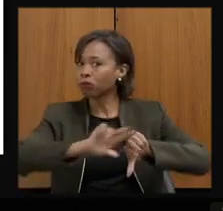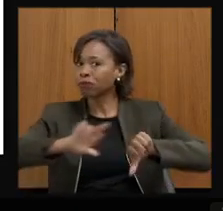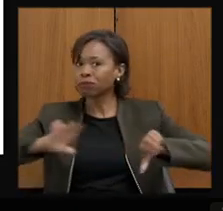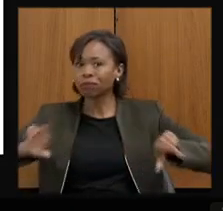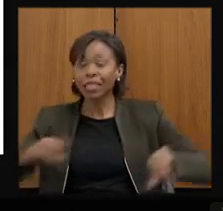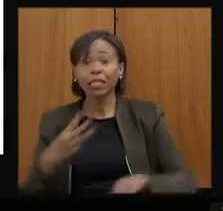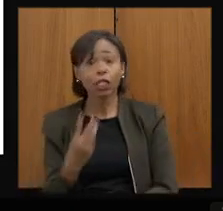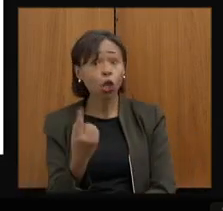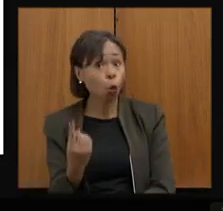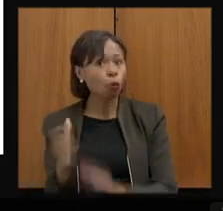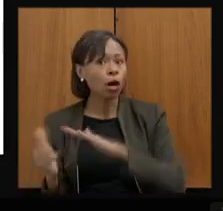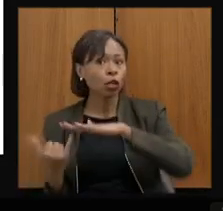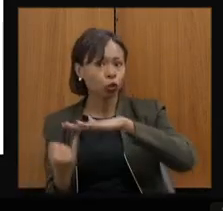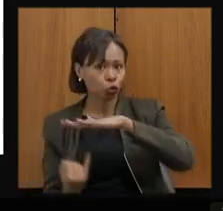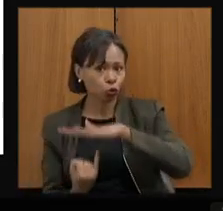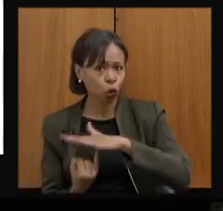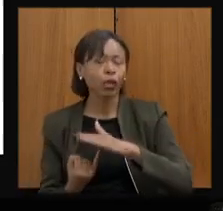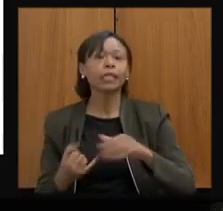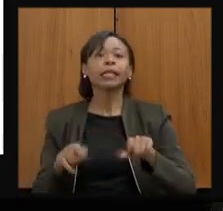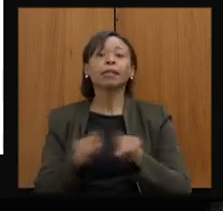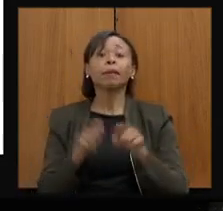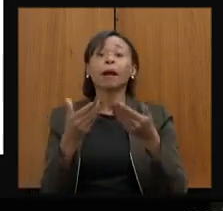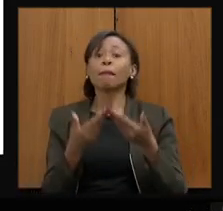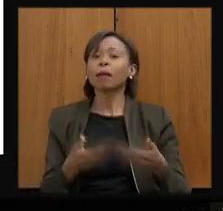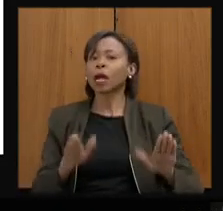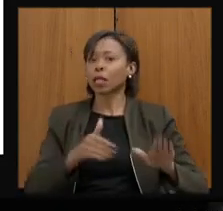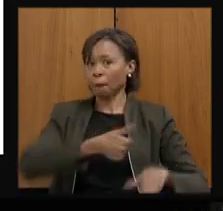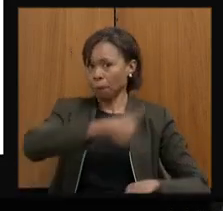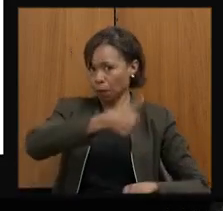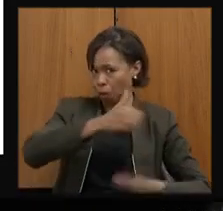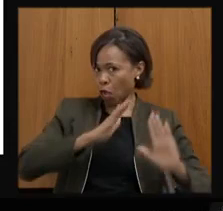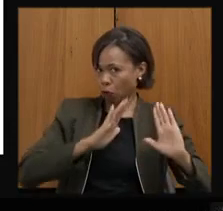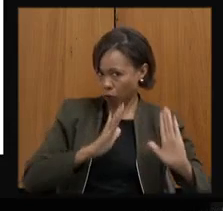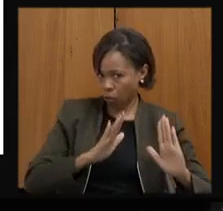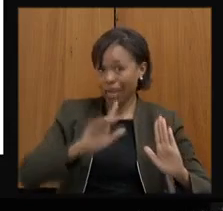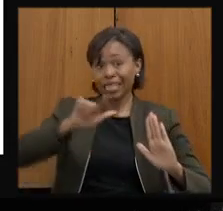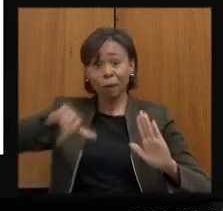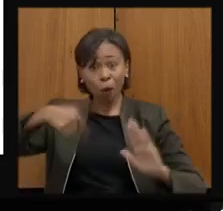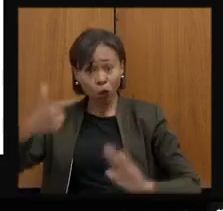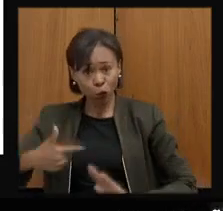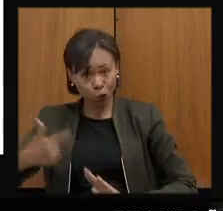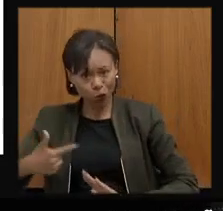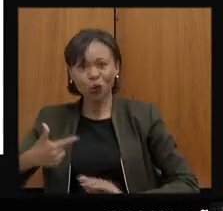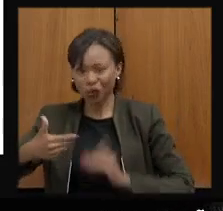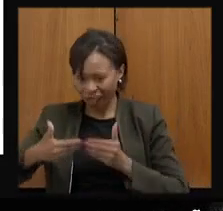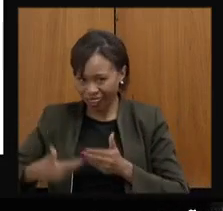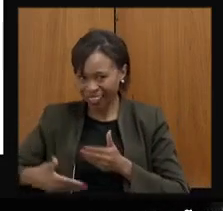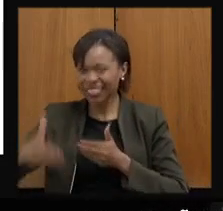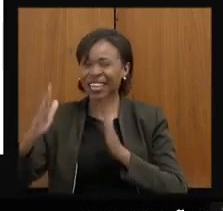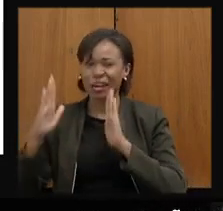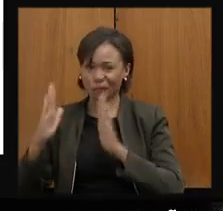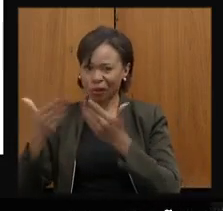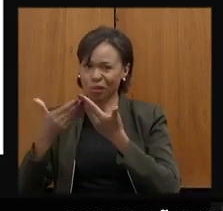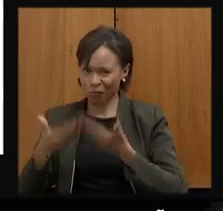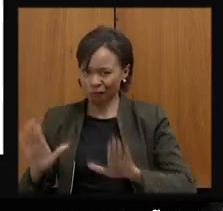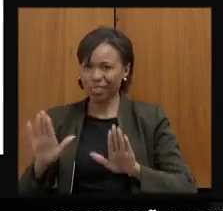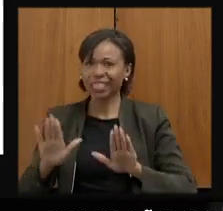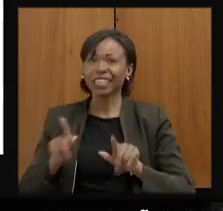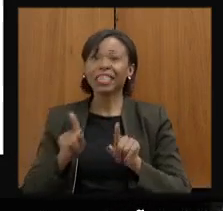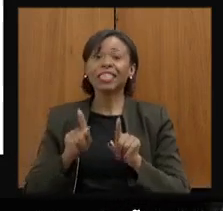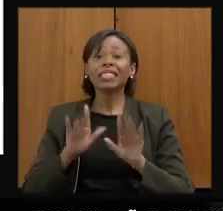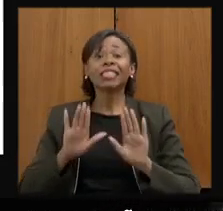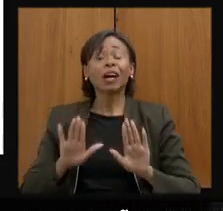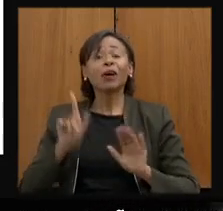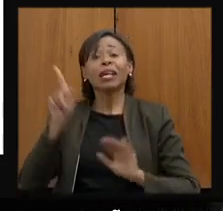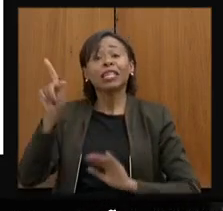instituições. Abrimos uma primeira rodada, vamos abrir agora uma nova oportunidade. E acho que ele